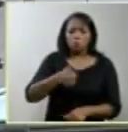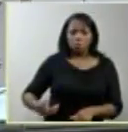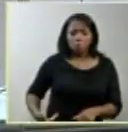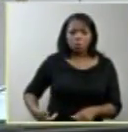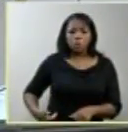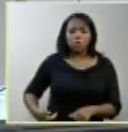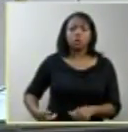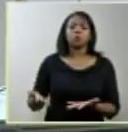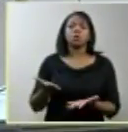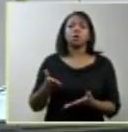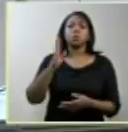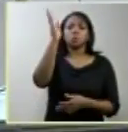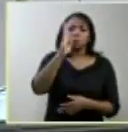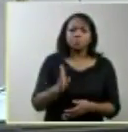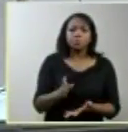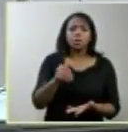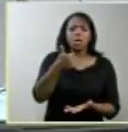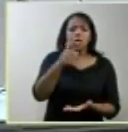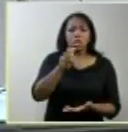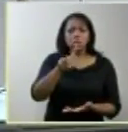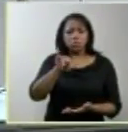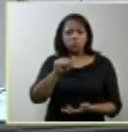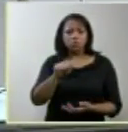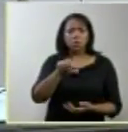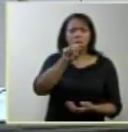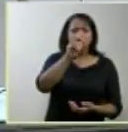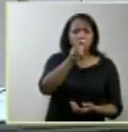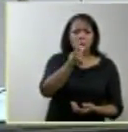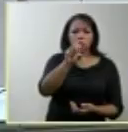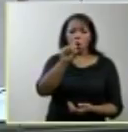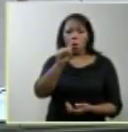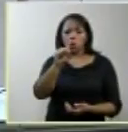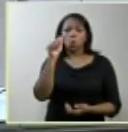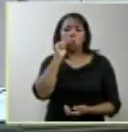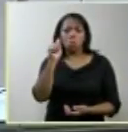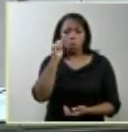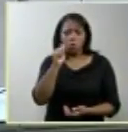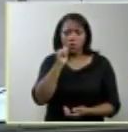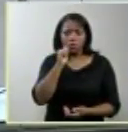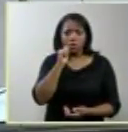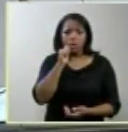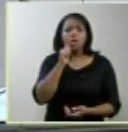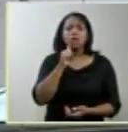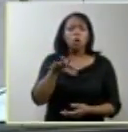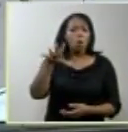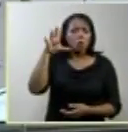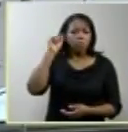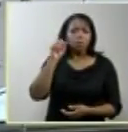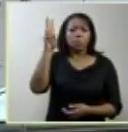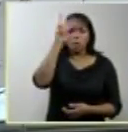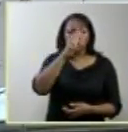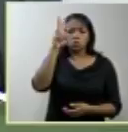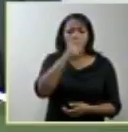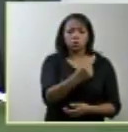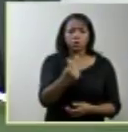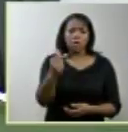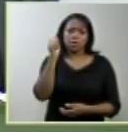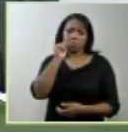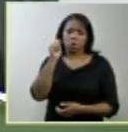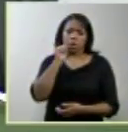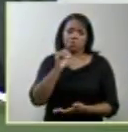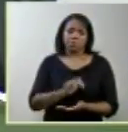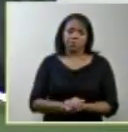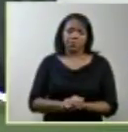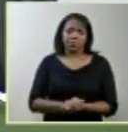nós localizamos em menos de 15 dias 58 mulheres e nós gravamos a história de todas elas eu